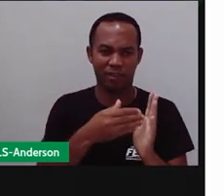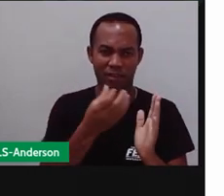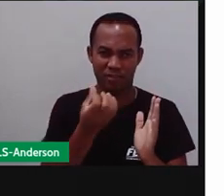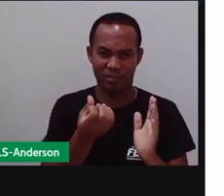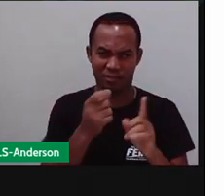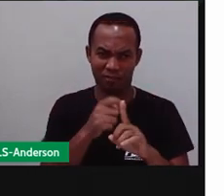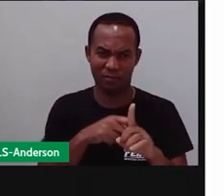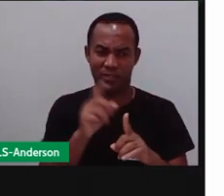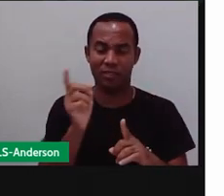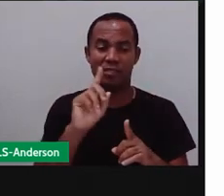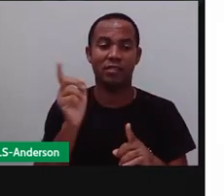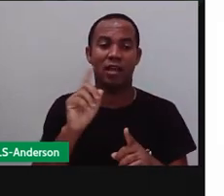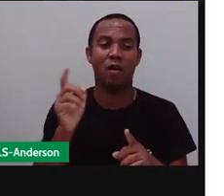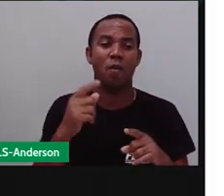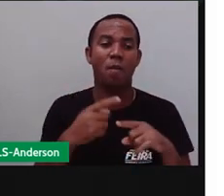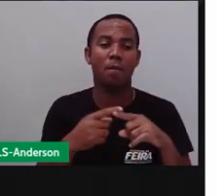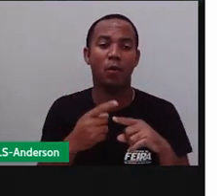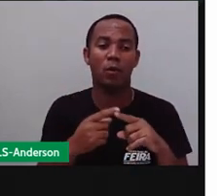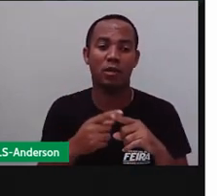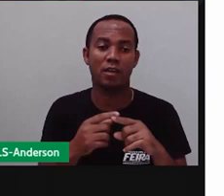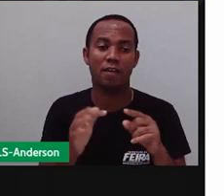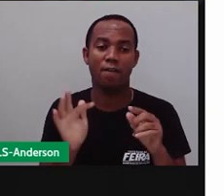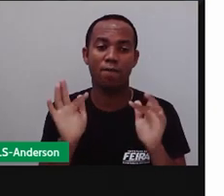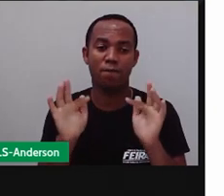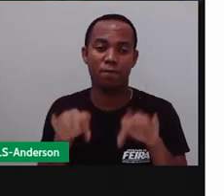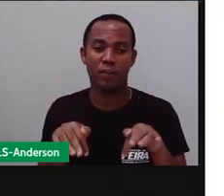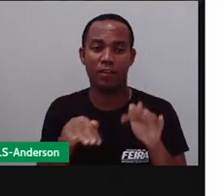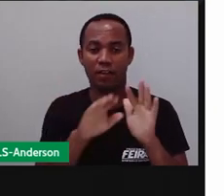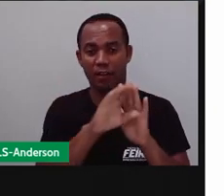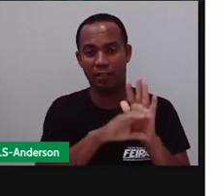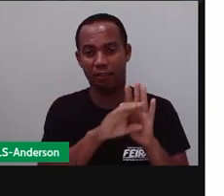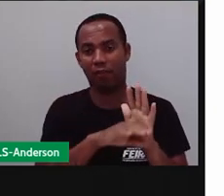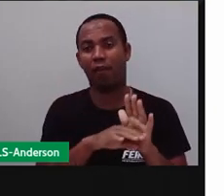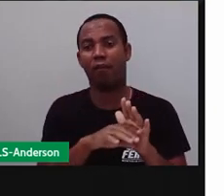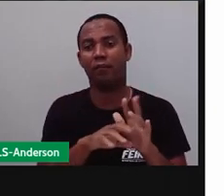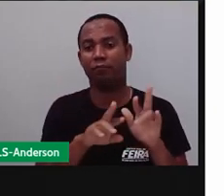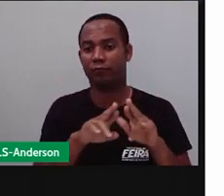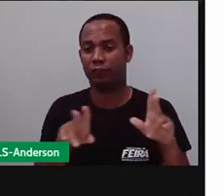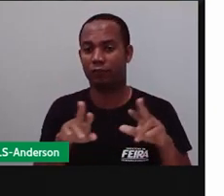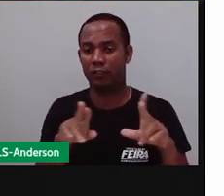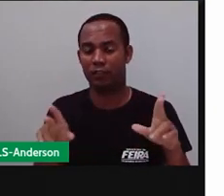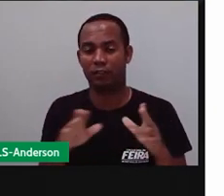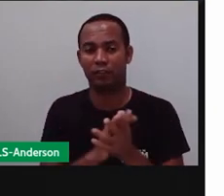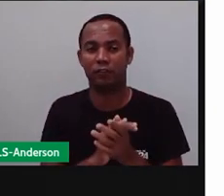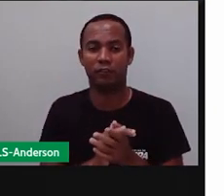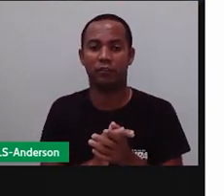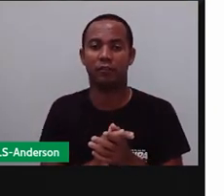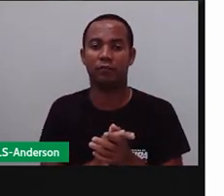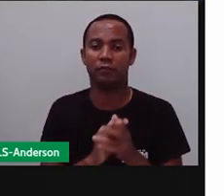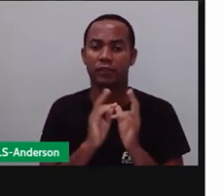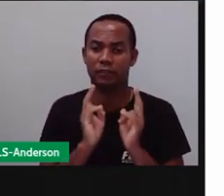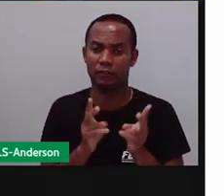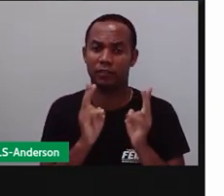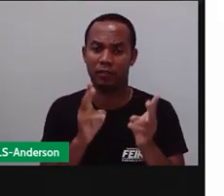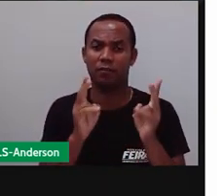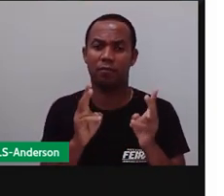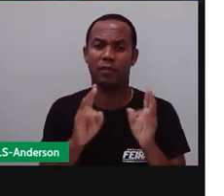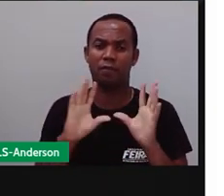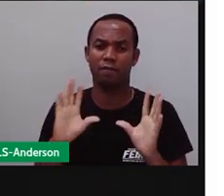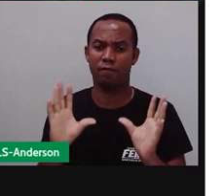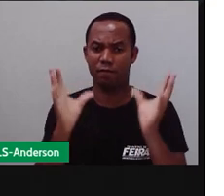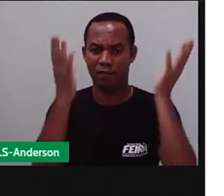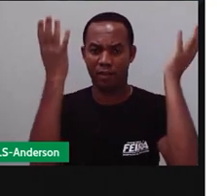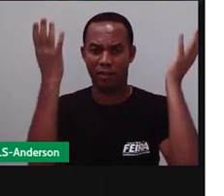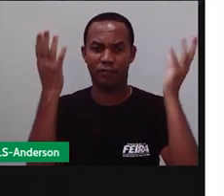com o dia o quê? De São Benedito. Mas, né, em junho é que tem realmente a festa aí